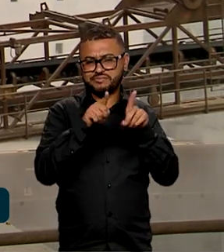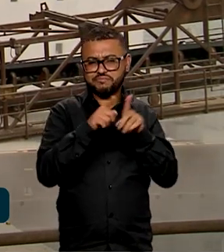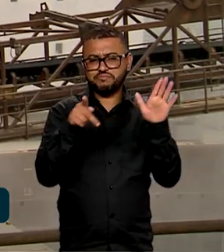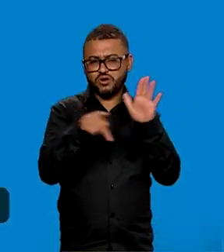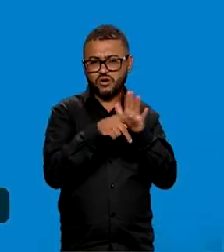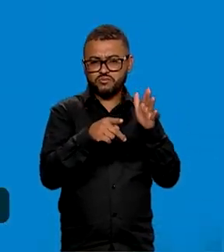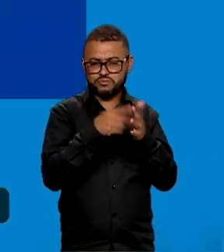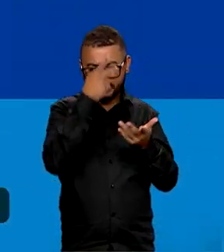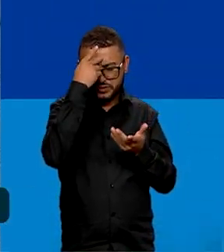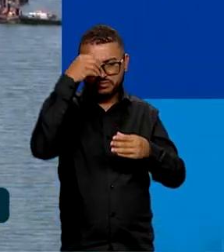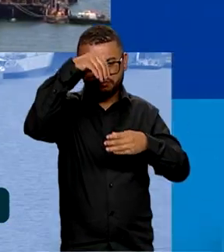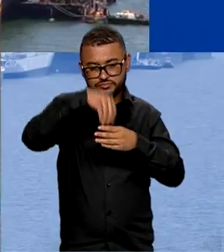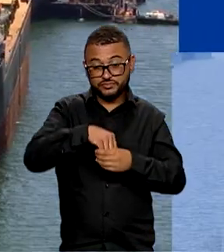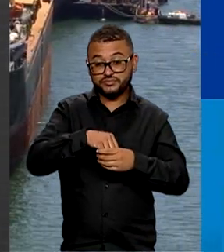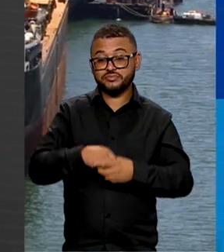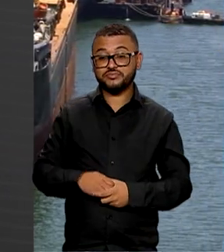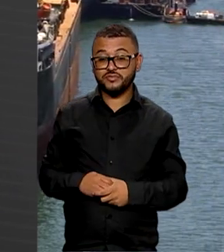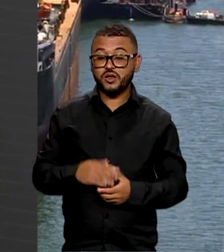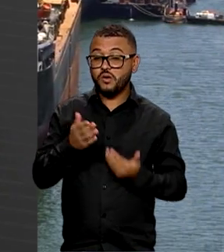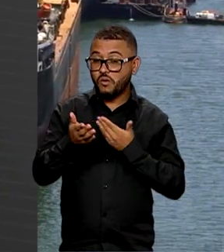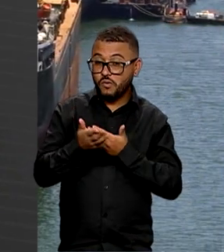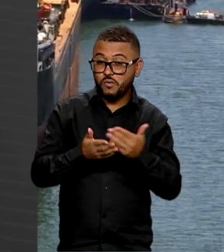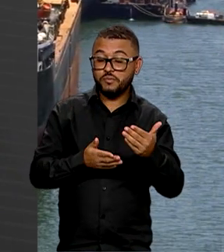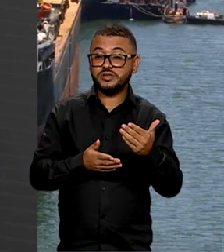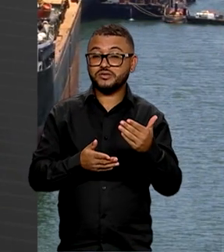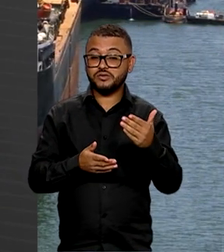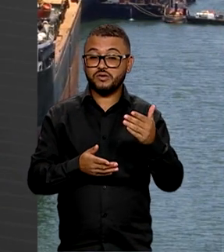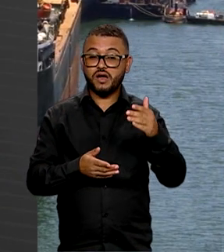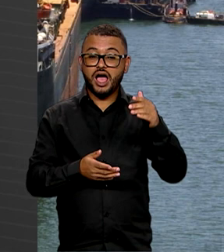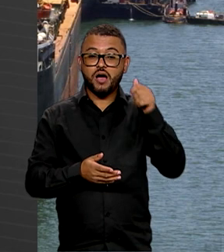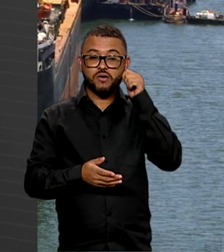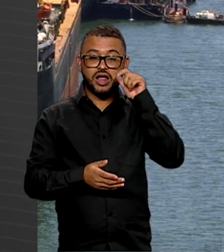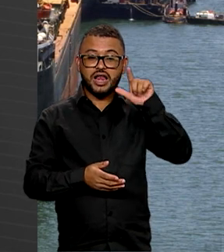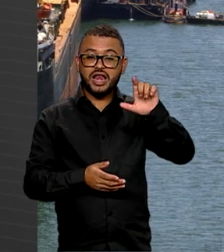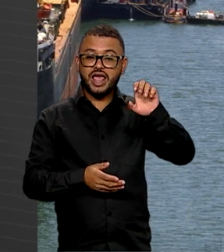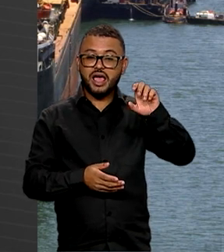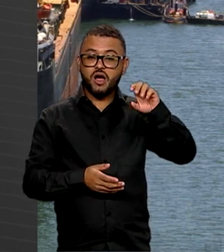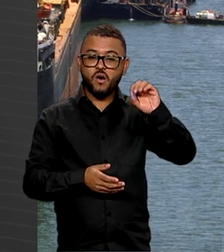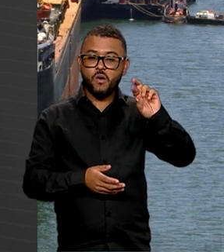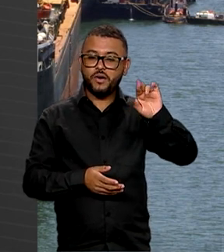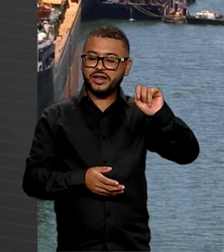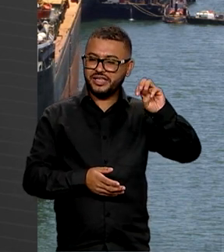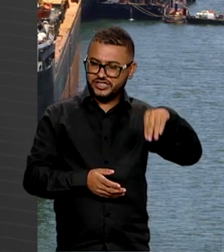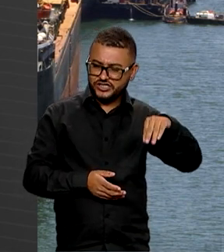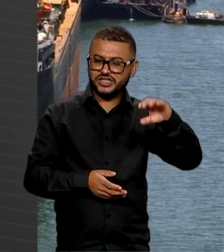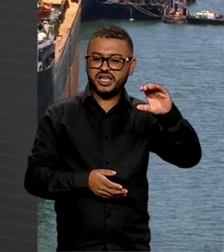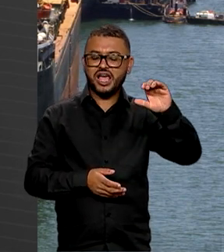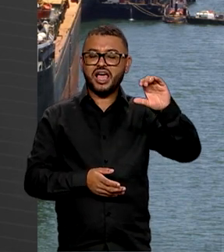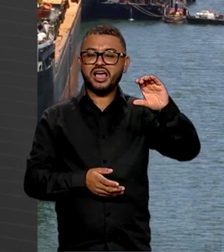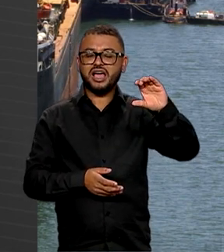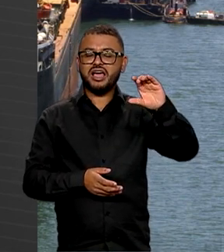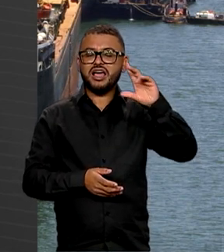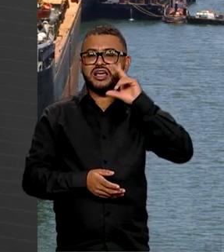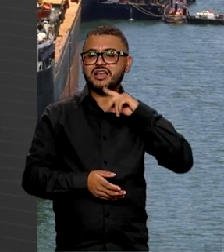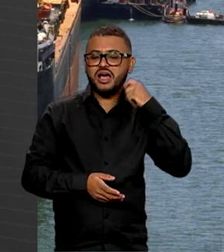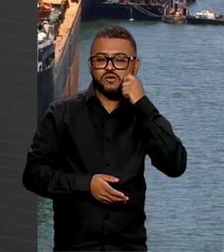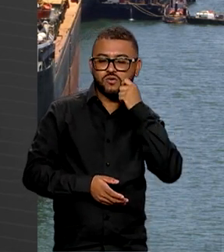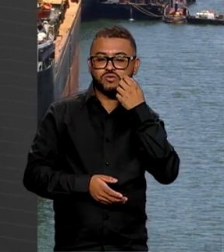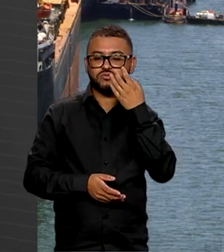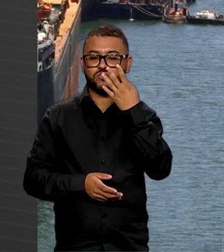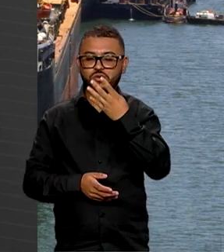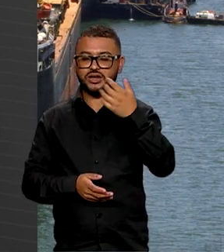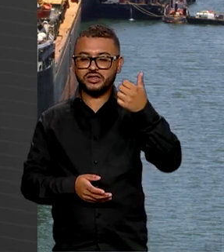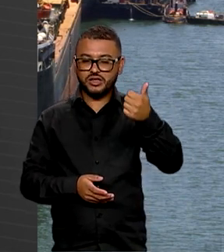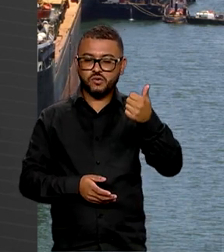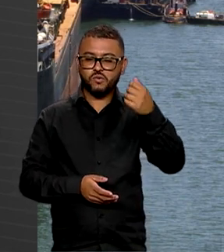passageiros. A proponente Origem Energia Canoas arrematou um dos terminais em Maceió, Alagoas, pelo valor de 41 milhões,